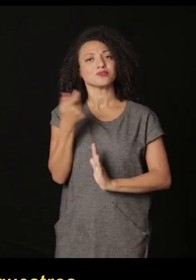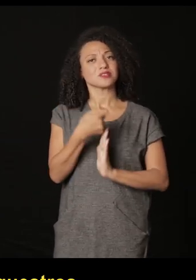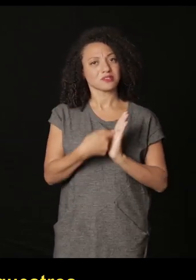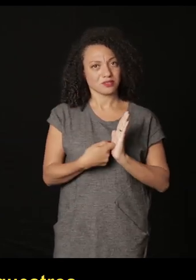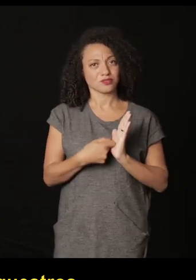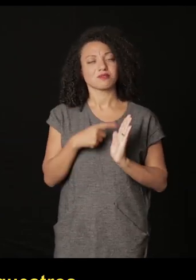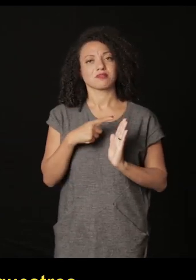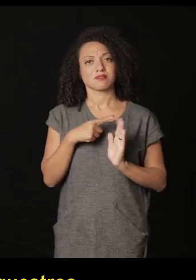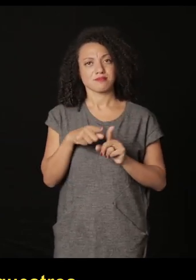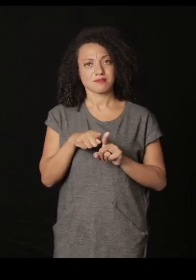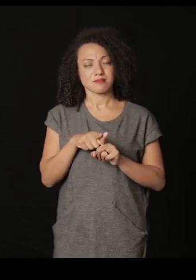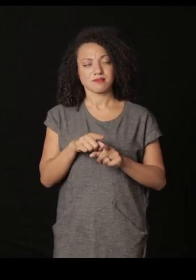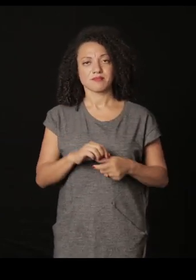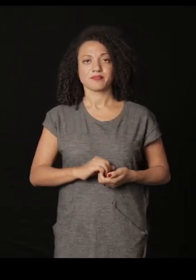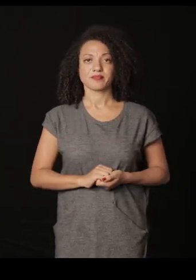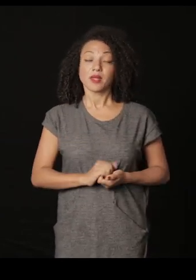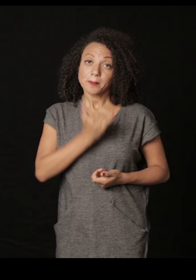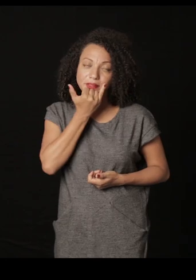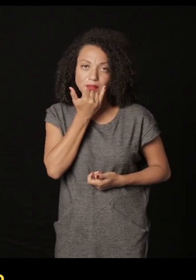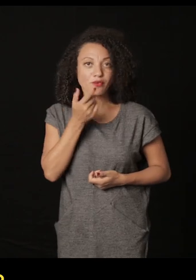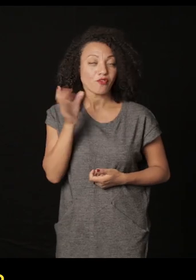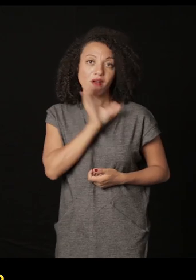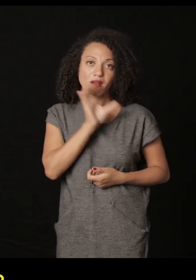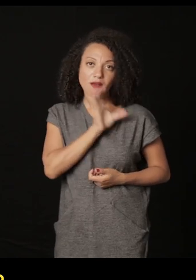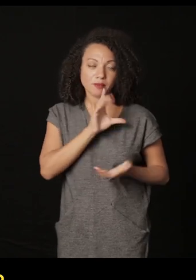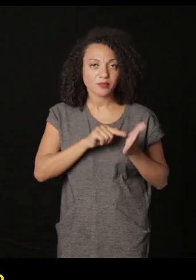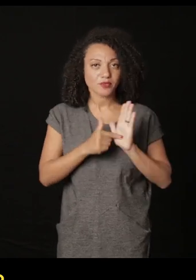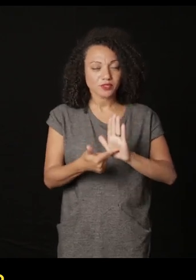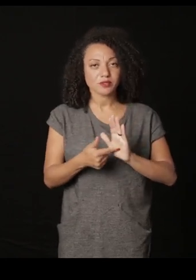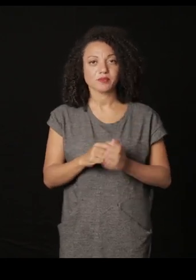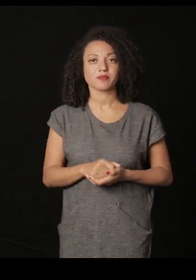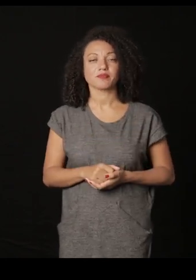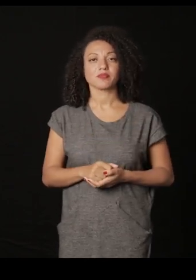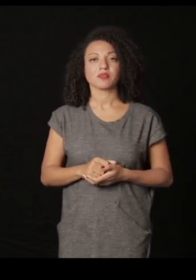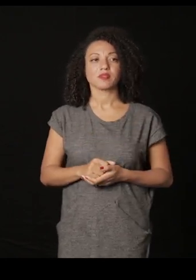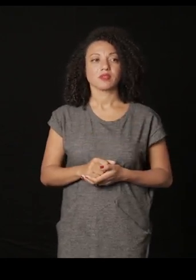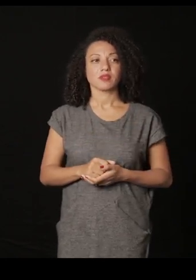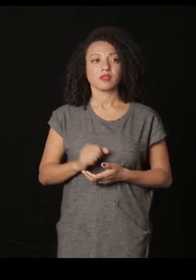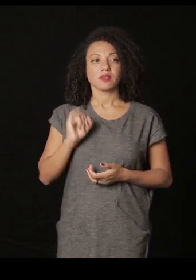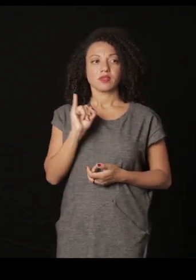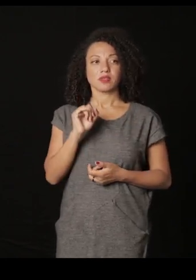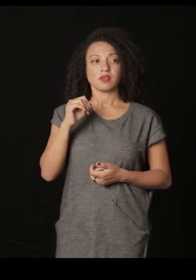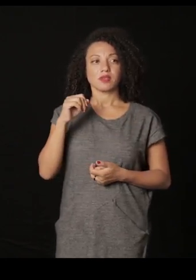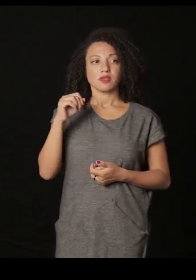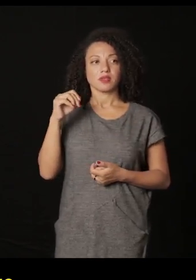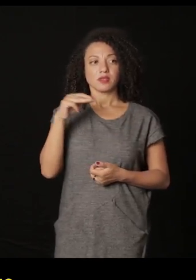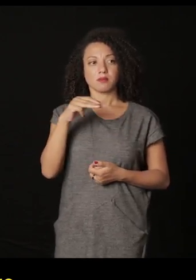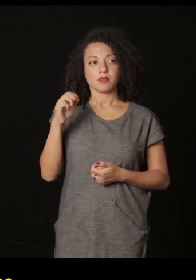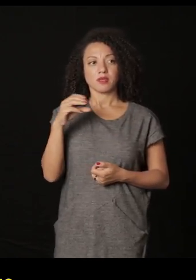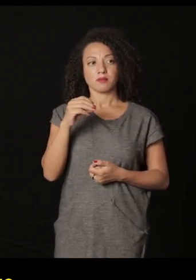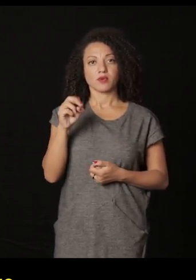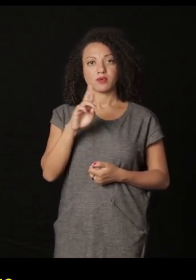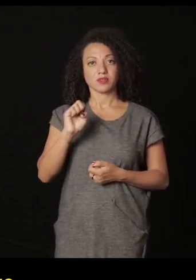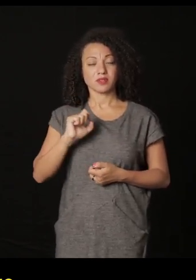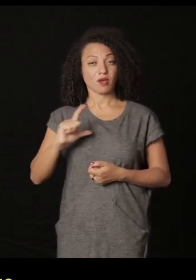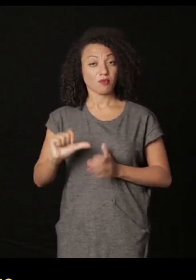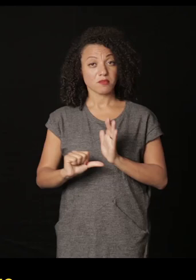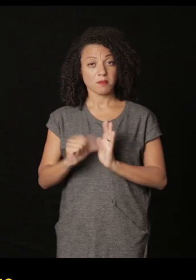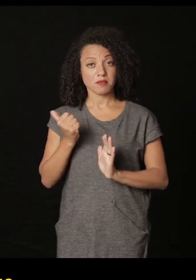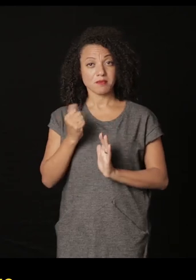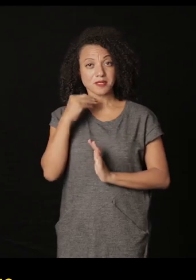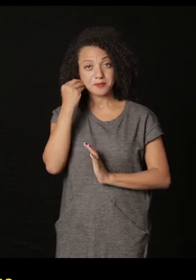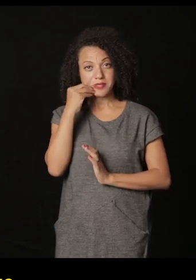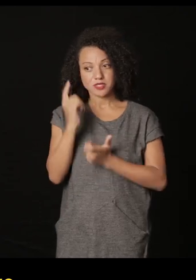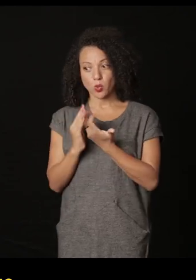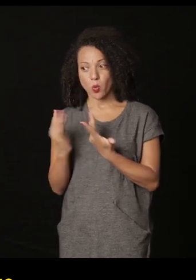sobre sequestros bom perdão eu vou passar rápido o imemorial foi a primeira experiência que eu tive com um